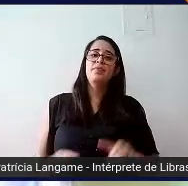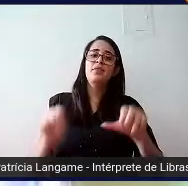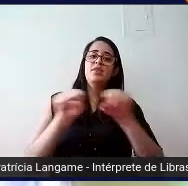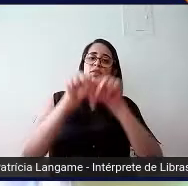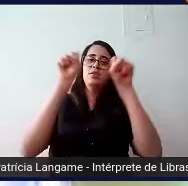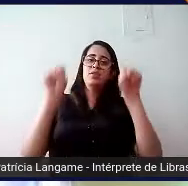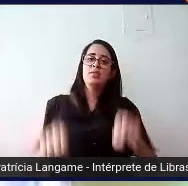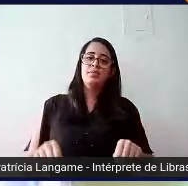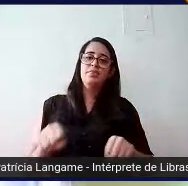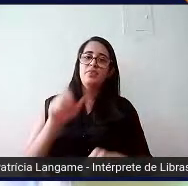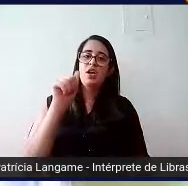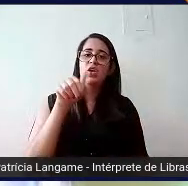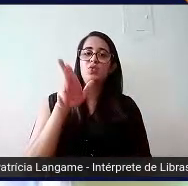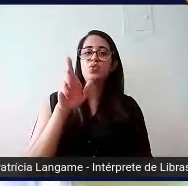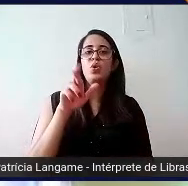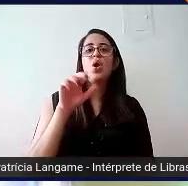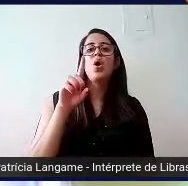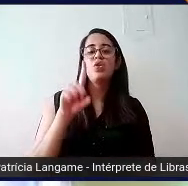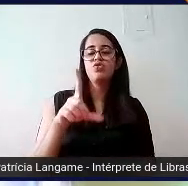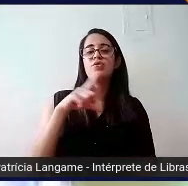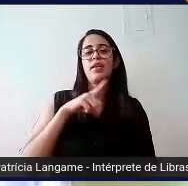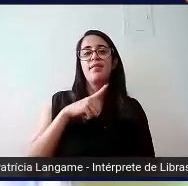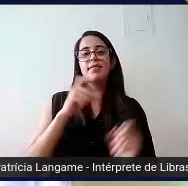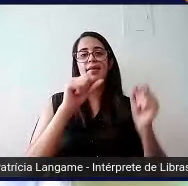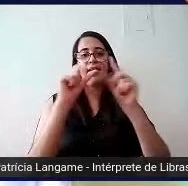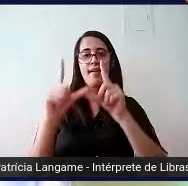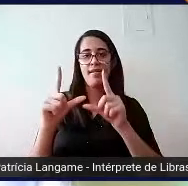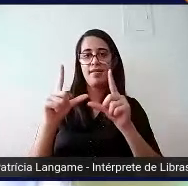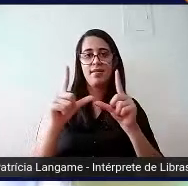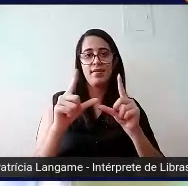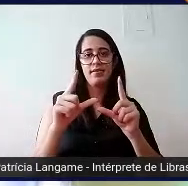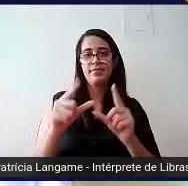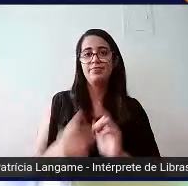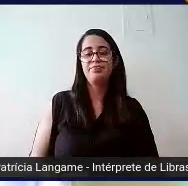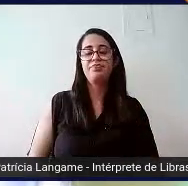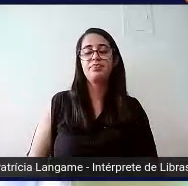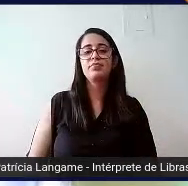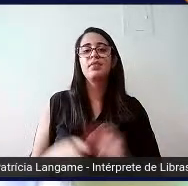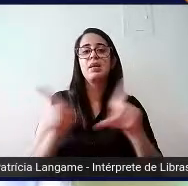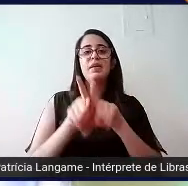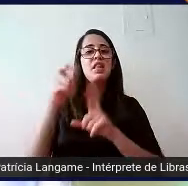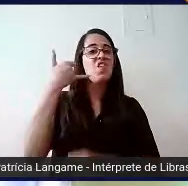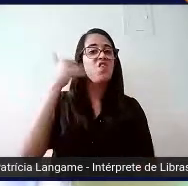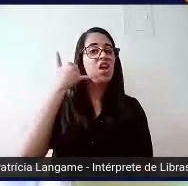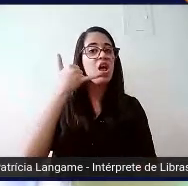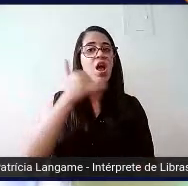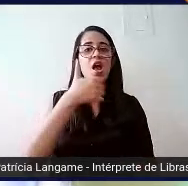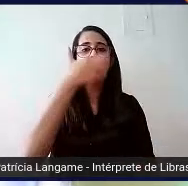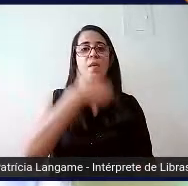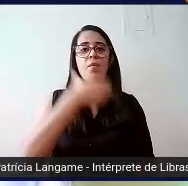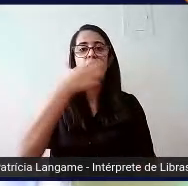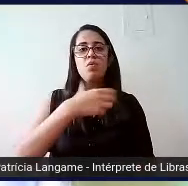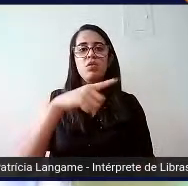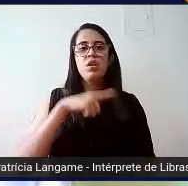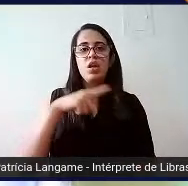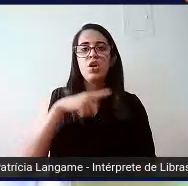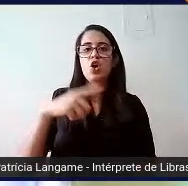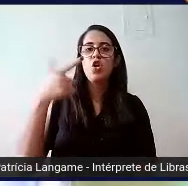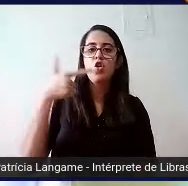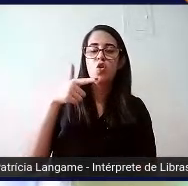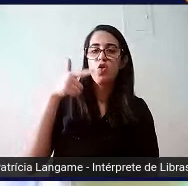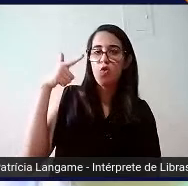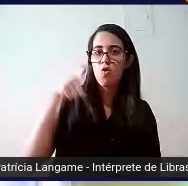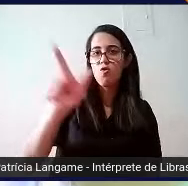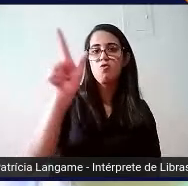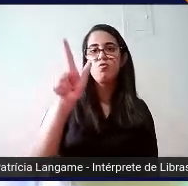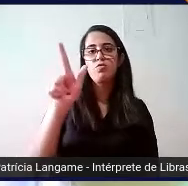já com o leitor de telas integrado nele, que é o TalkBack. E os telefones da Apple vêm com o outro chamado VoiceOver, que também